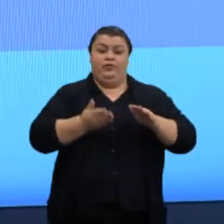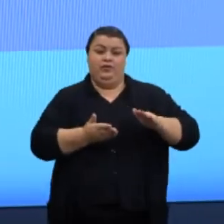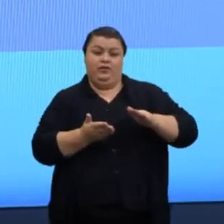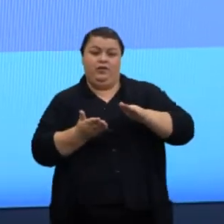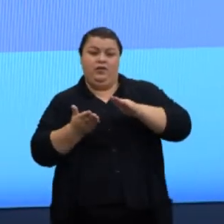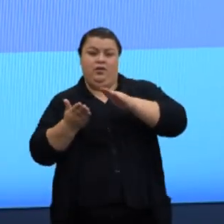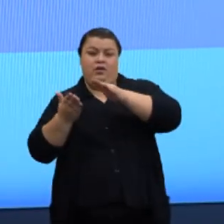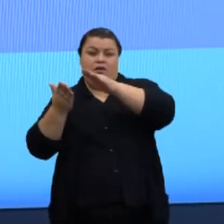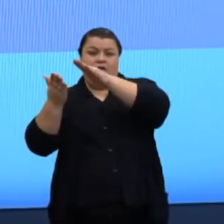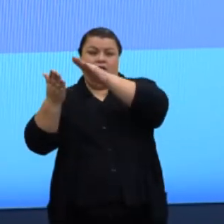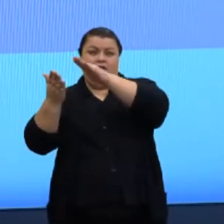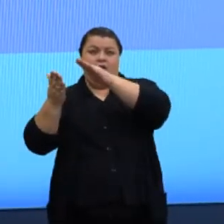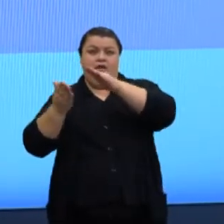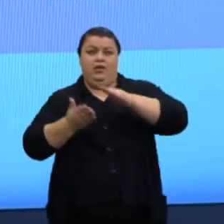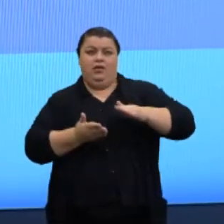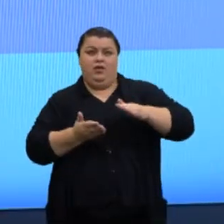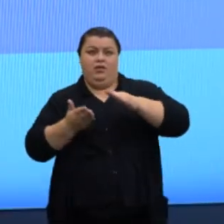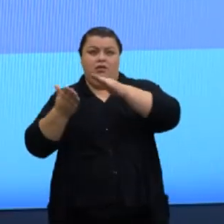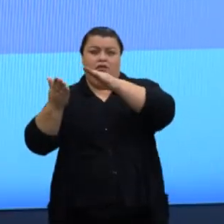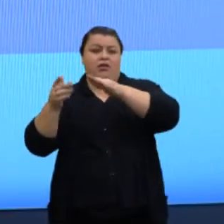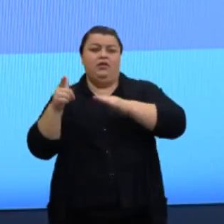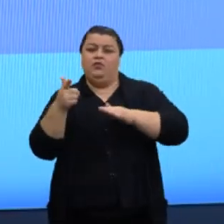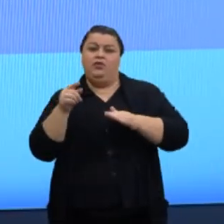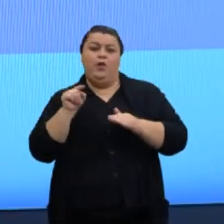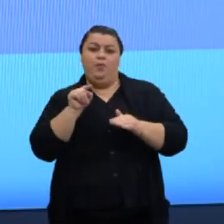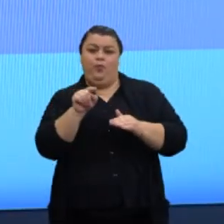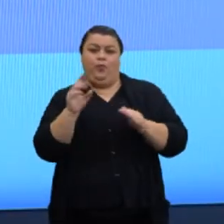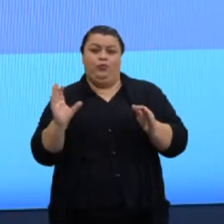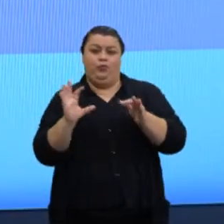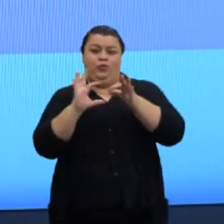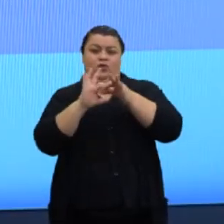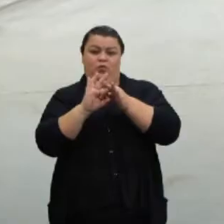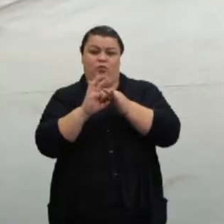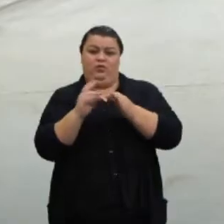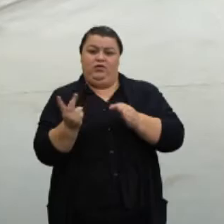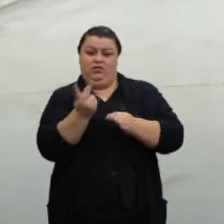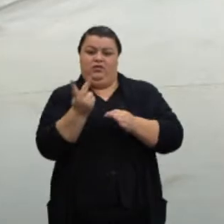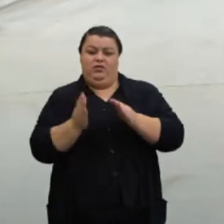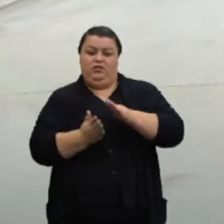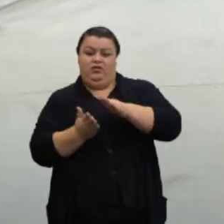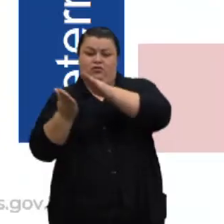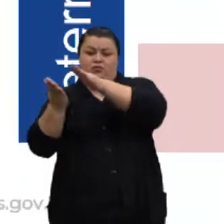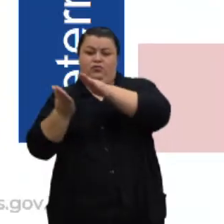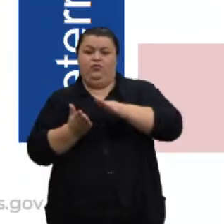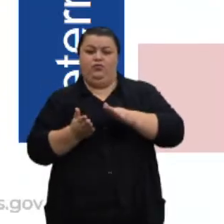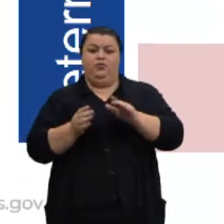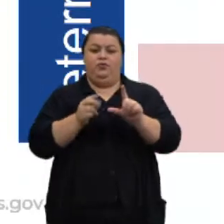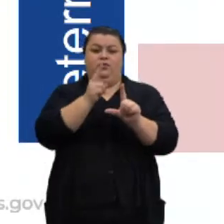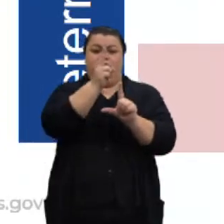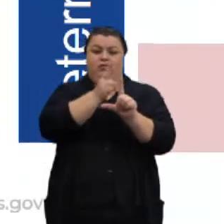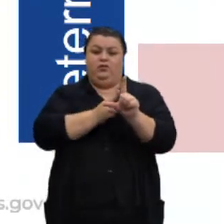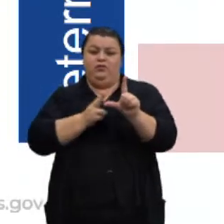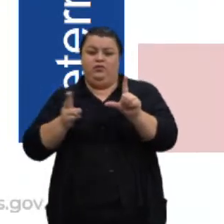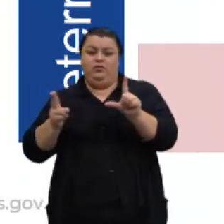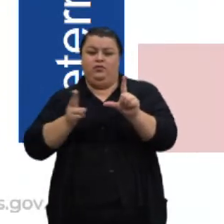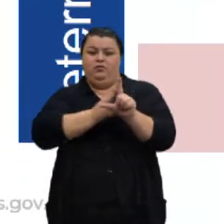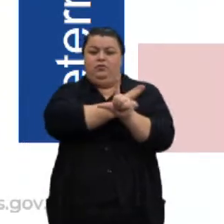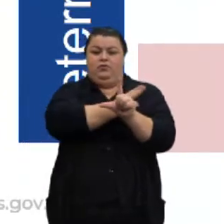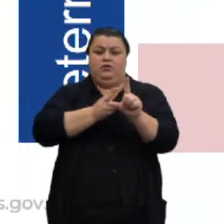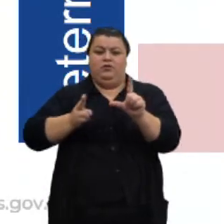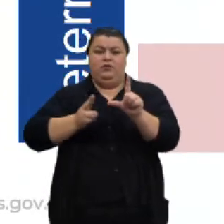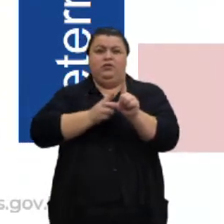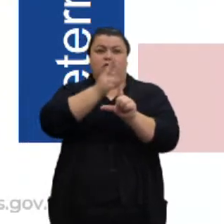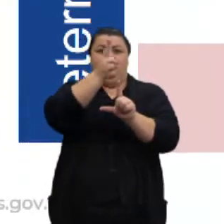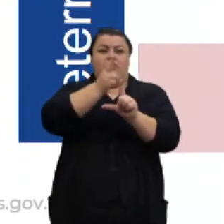que não têm ponto comum entre elas. Certo? Então, para determinação de planos, nós determinamos planos